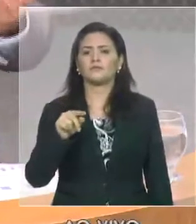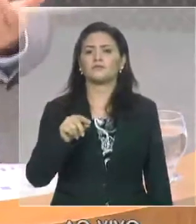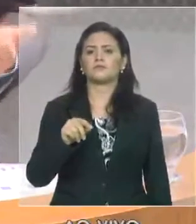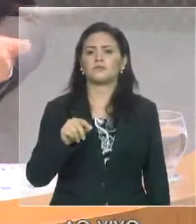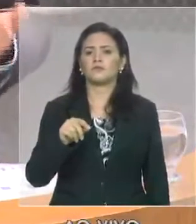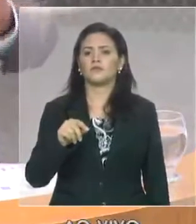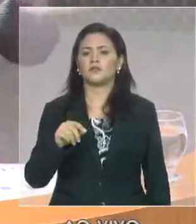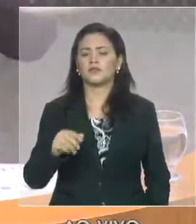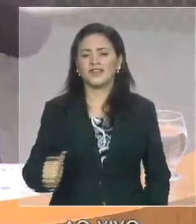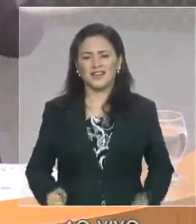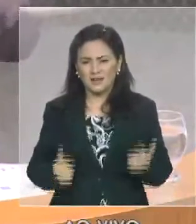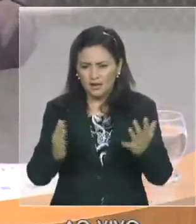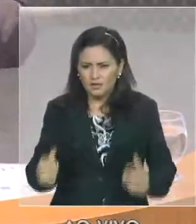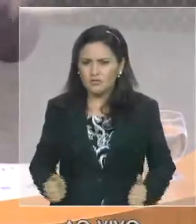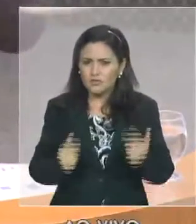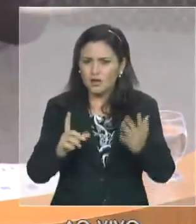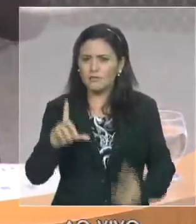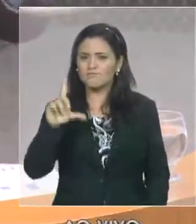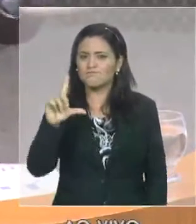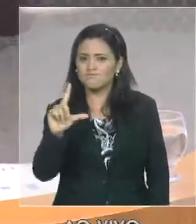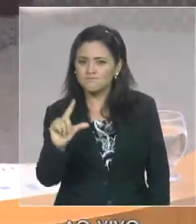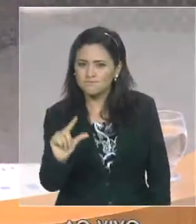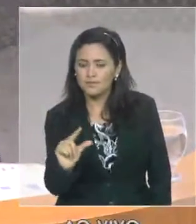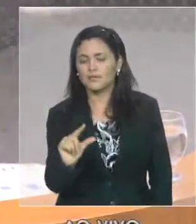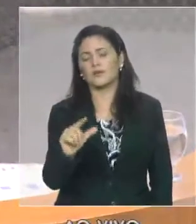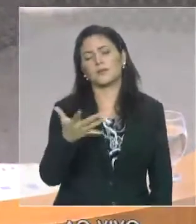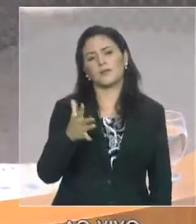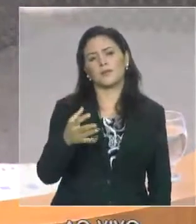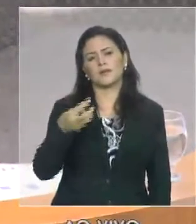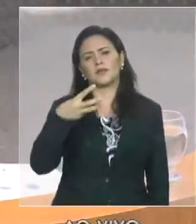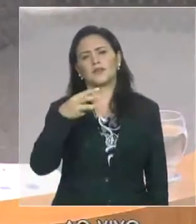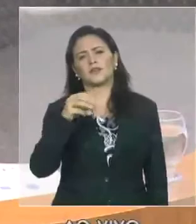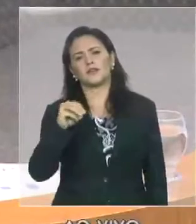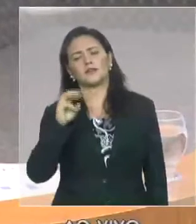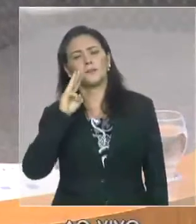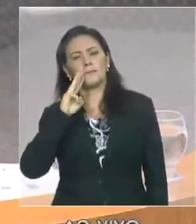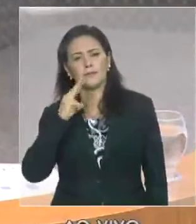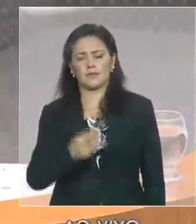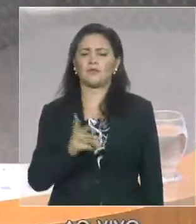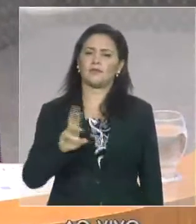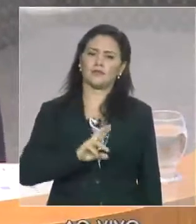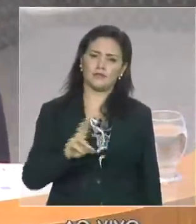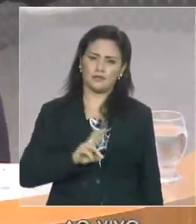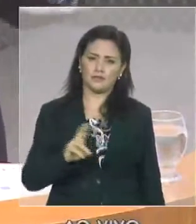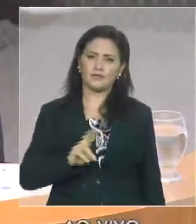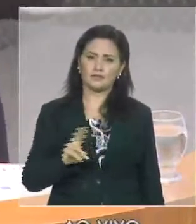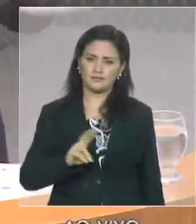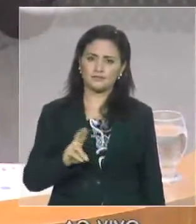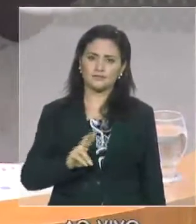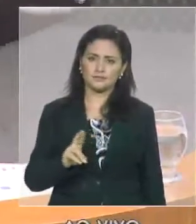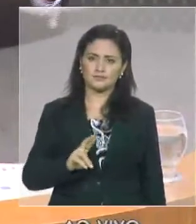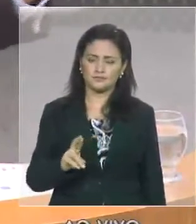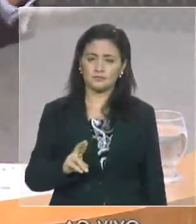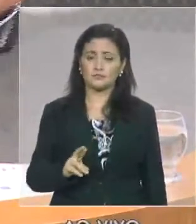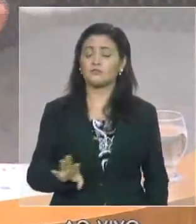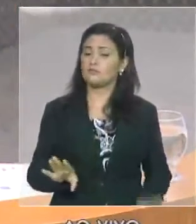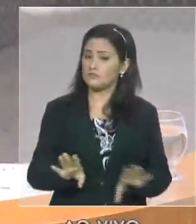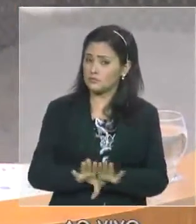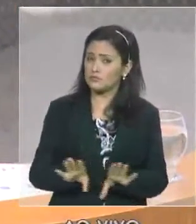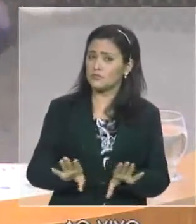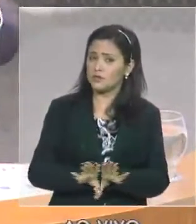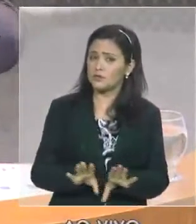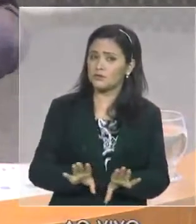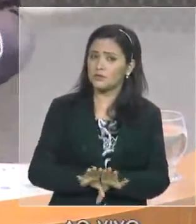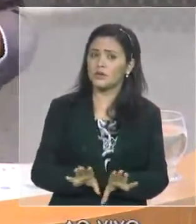milhões em despesas operacionais e custos administrativos, associado ao ganho de eficiência do